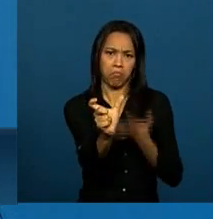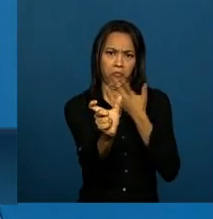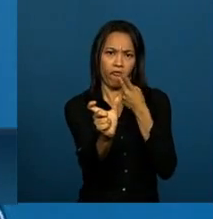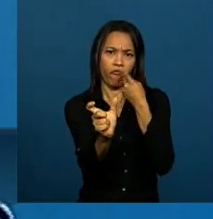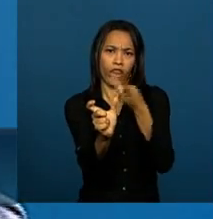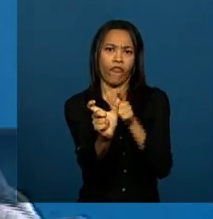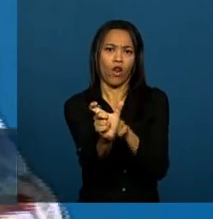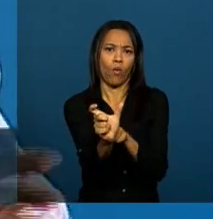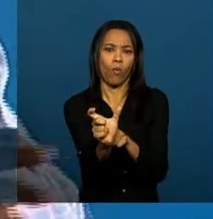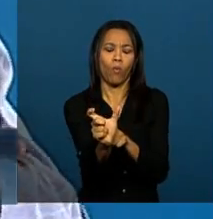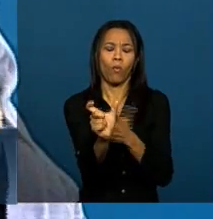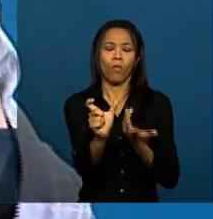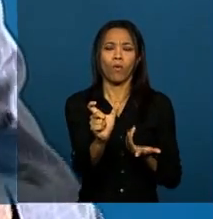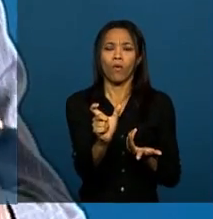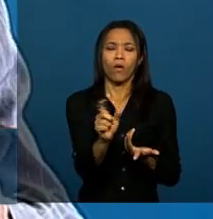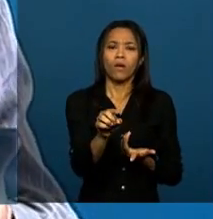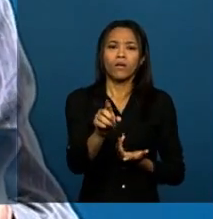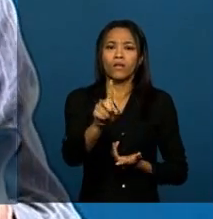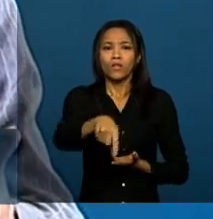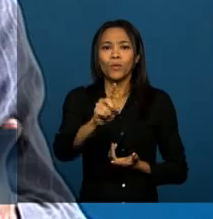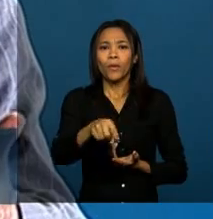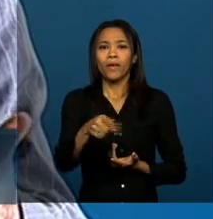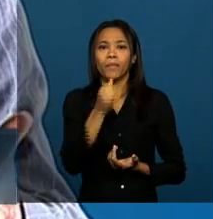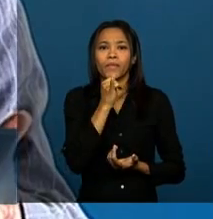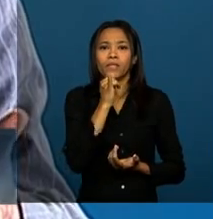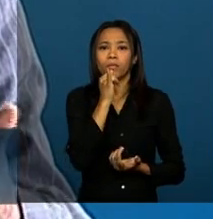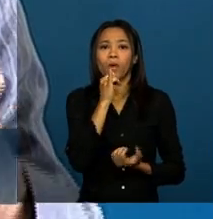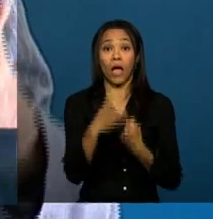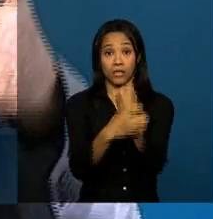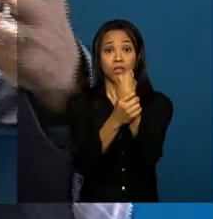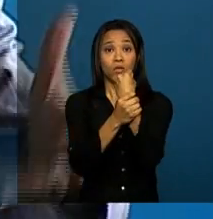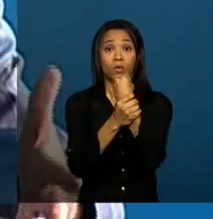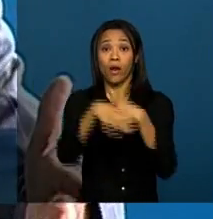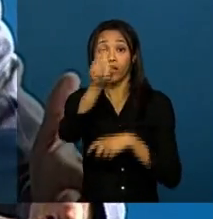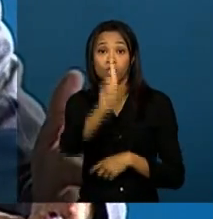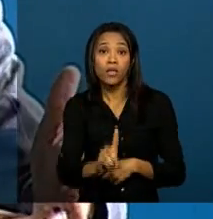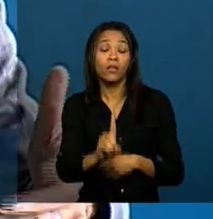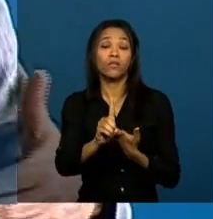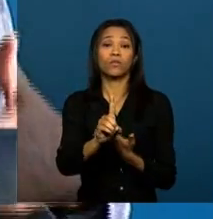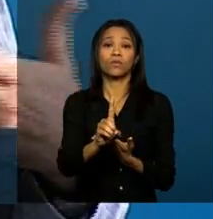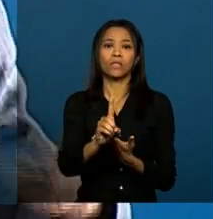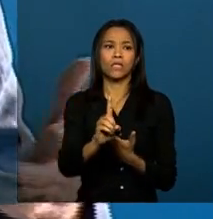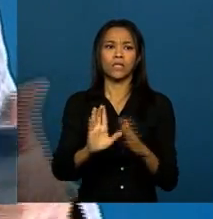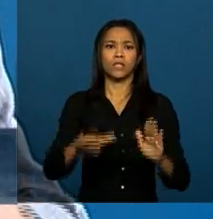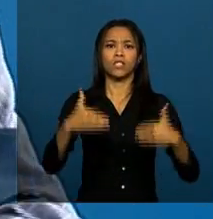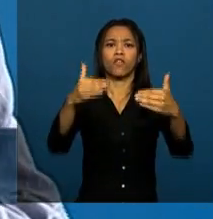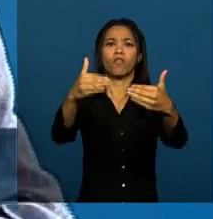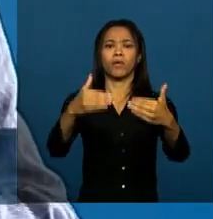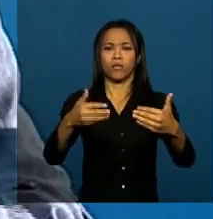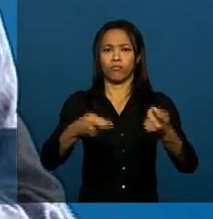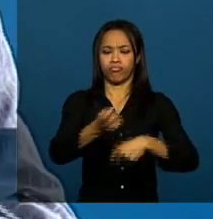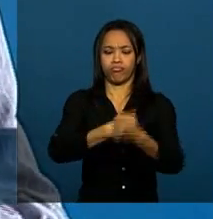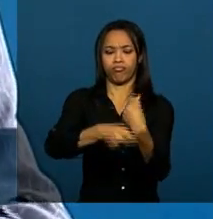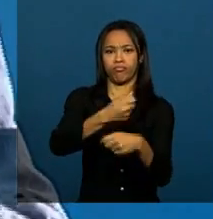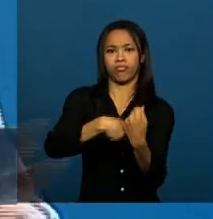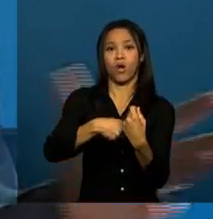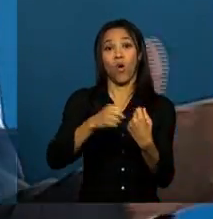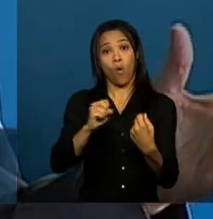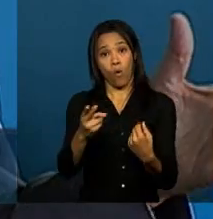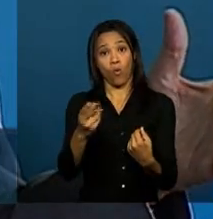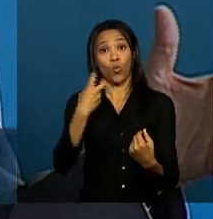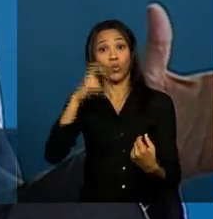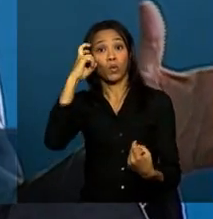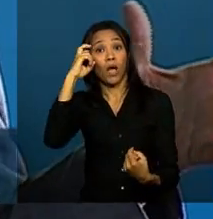E não é possível garantir direitos, nem garantir desenvolvimento econômico, desenvolvimento cultural se a não for capaz